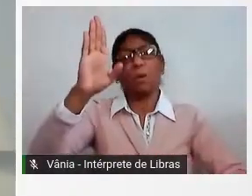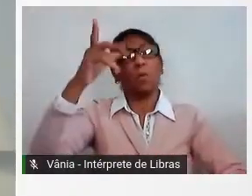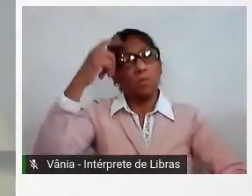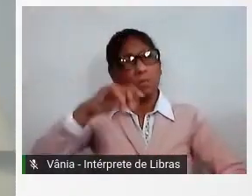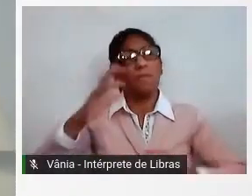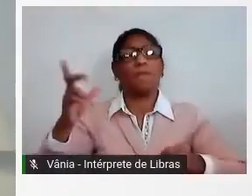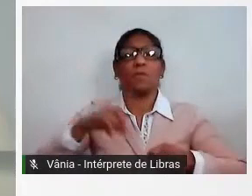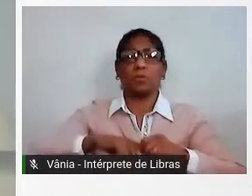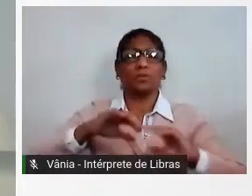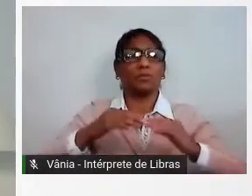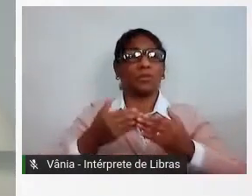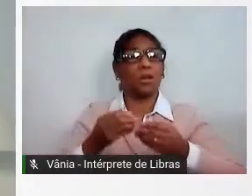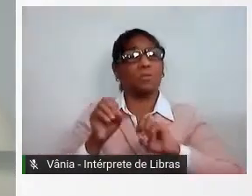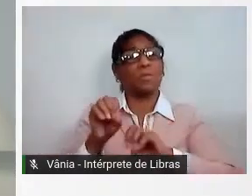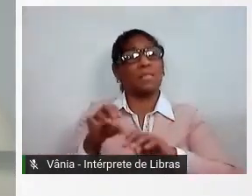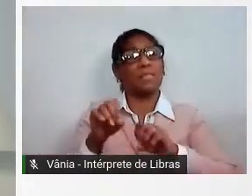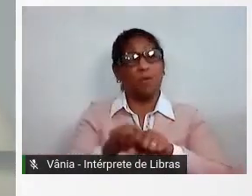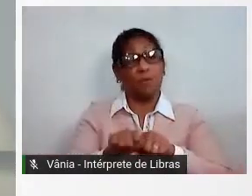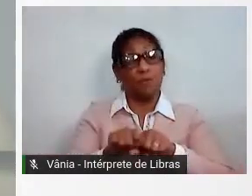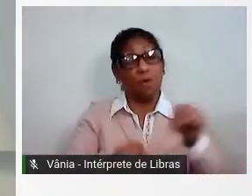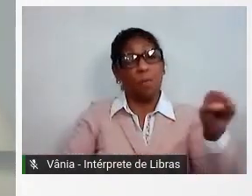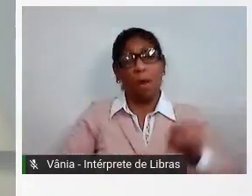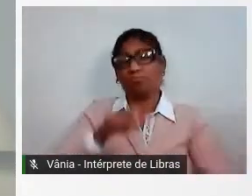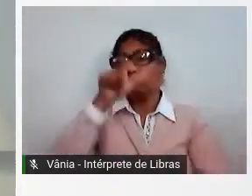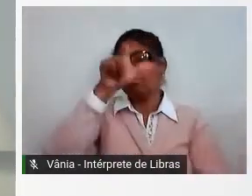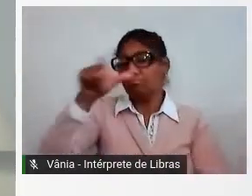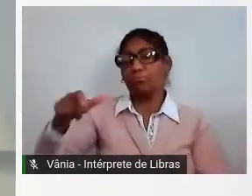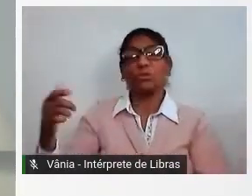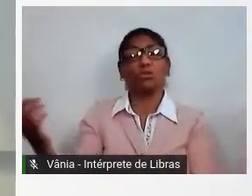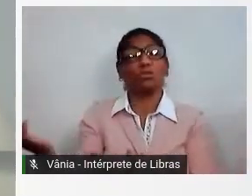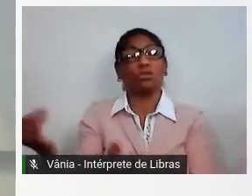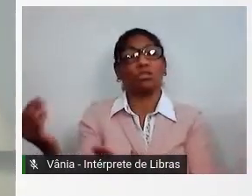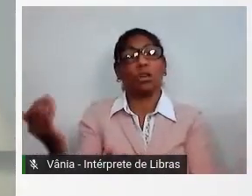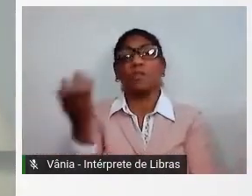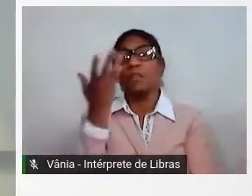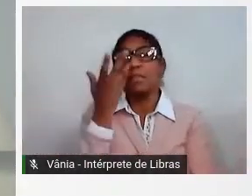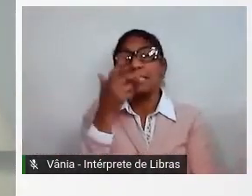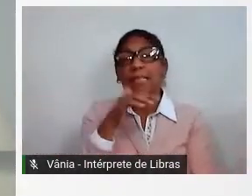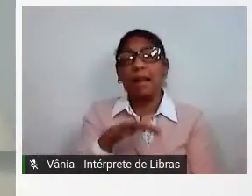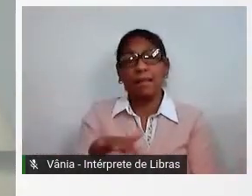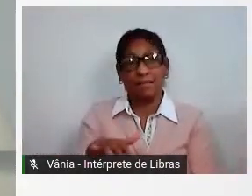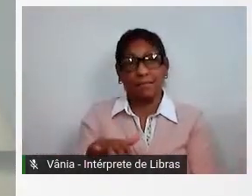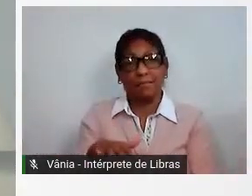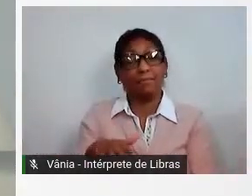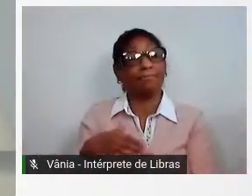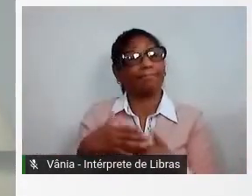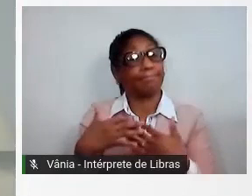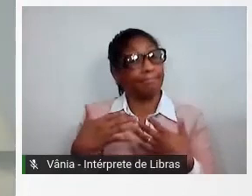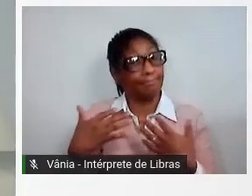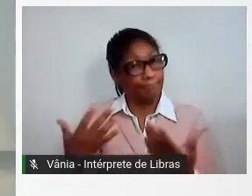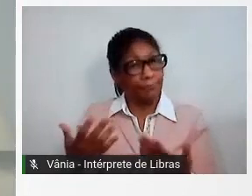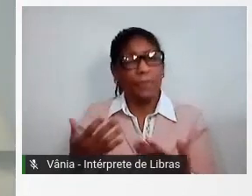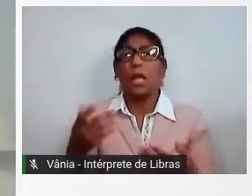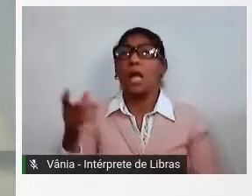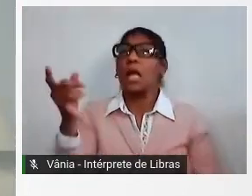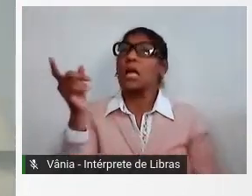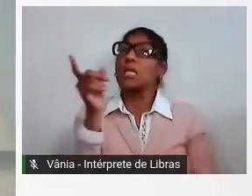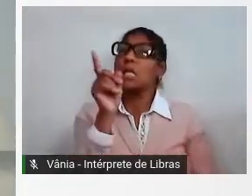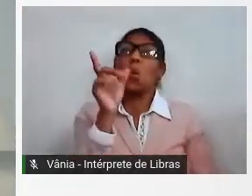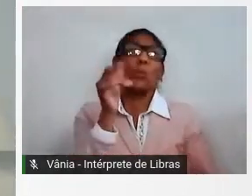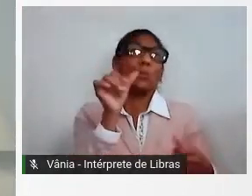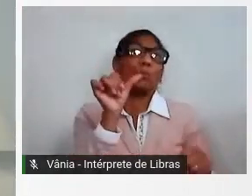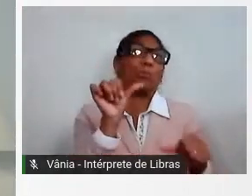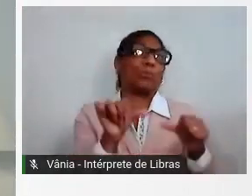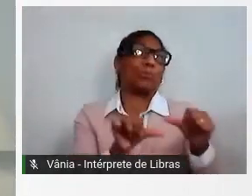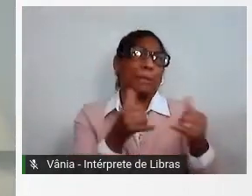precisamos da educação formando integralmente os nossos jovens e as nossas crianças, o que não significa fazer um retorno sem cuidado e sem